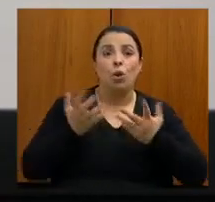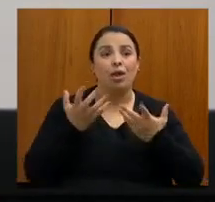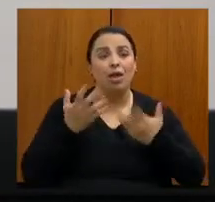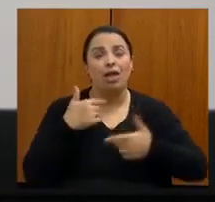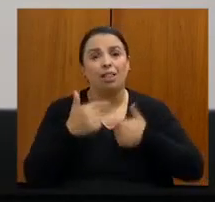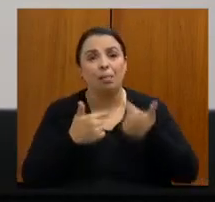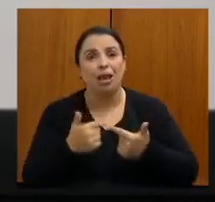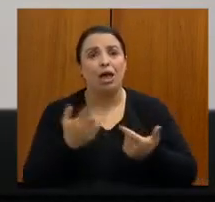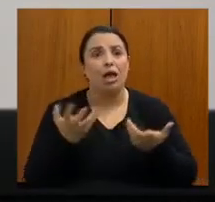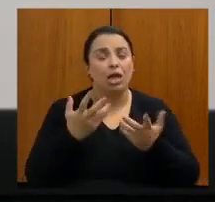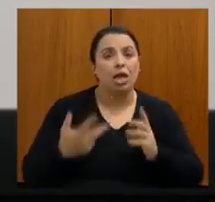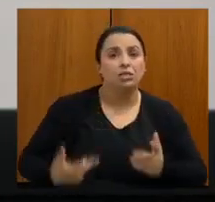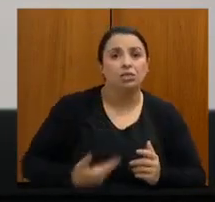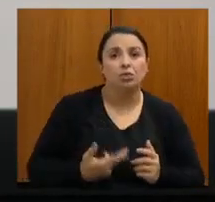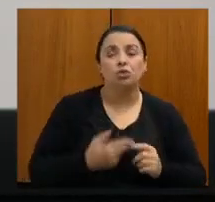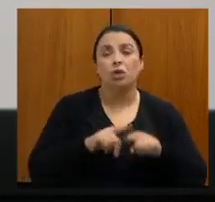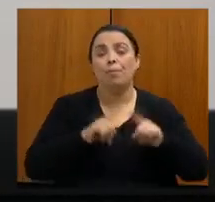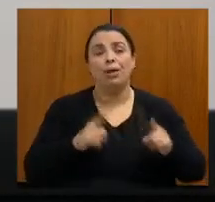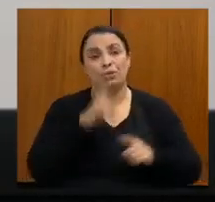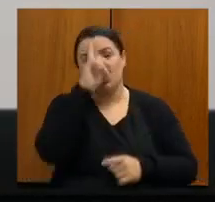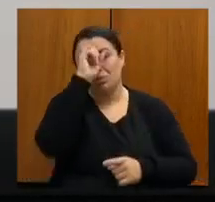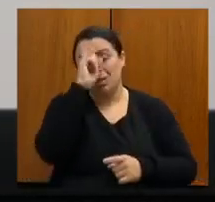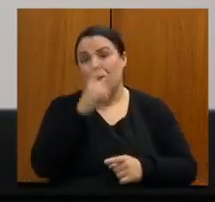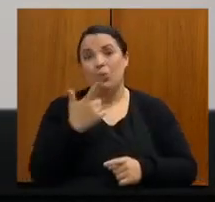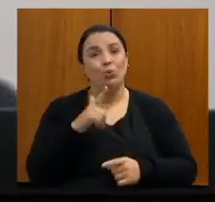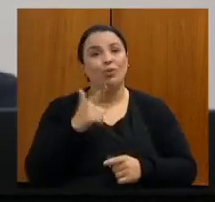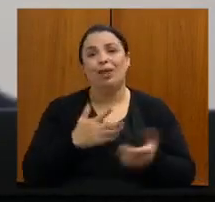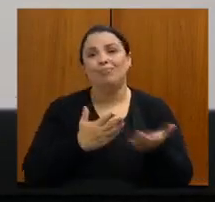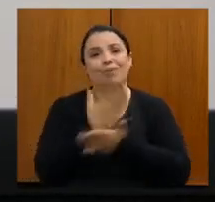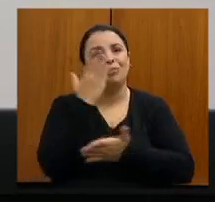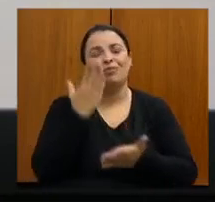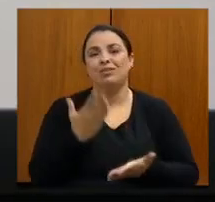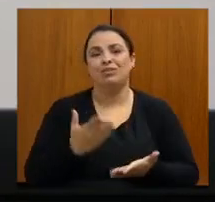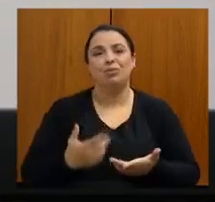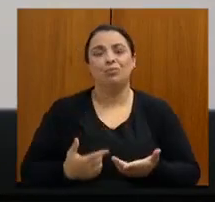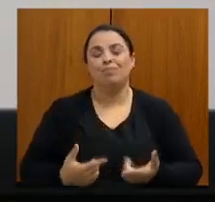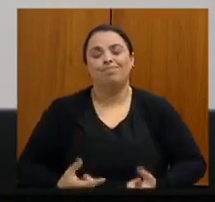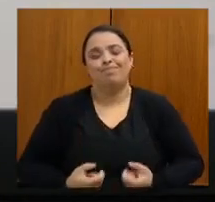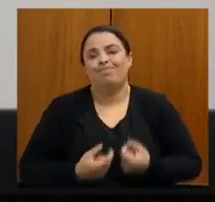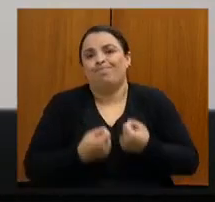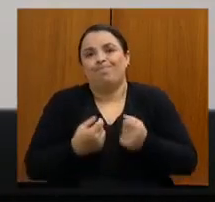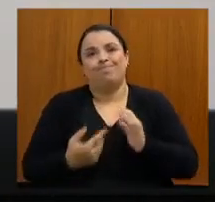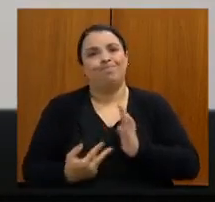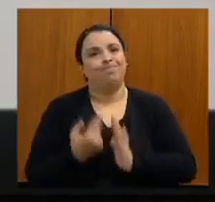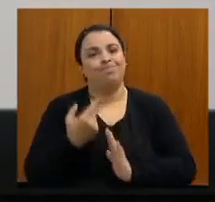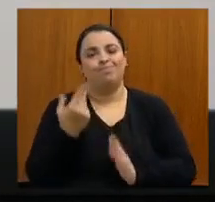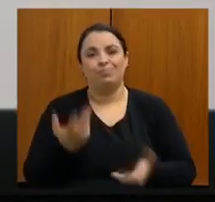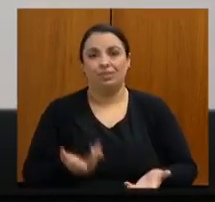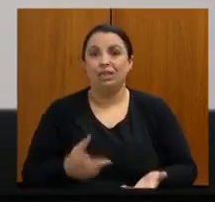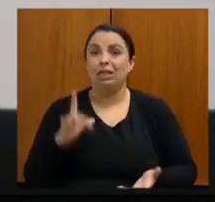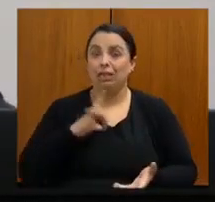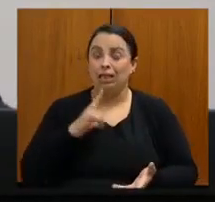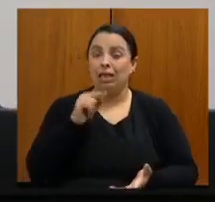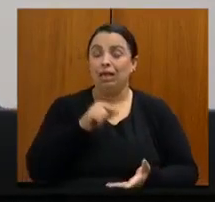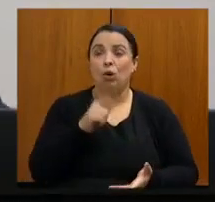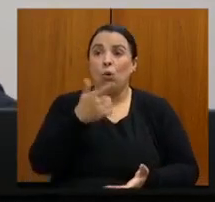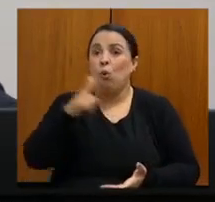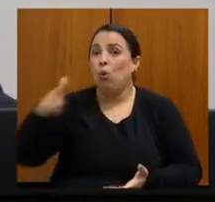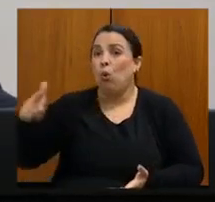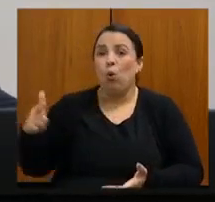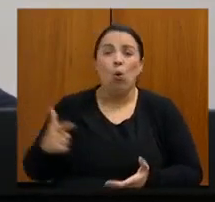é habilitado para fazer cirurgia oncológica. A gente tem exemplos disso em Minas Gerais afora. Então, eu gostaria também que esse debate fosse